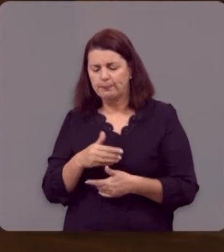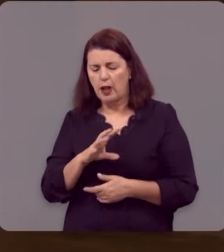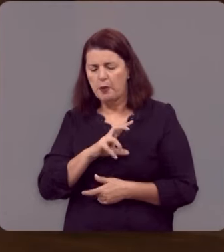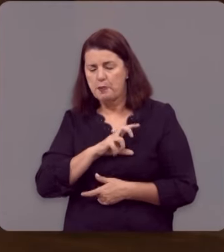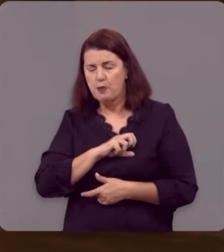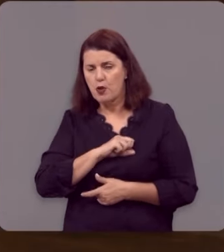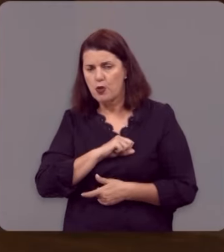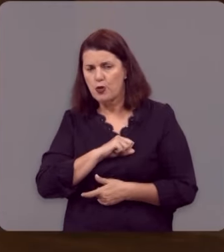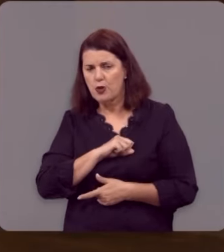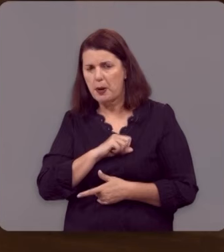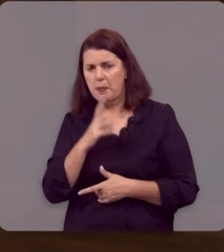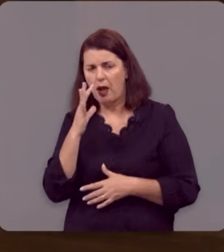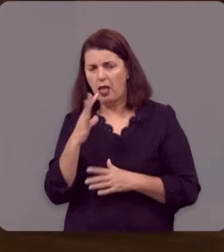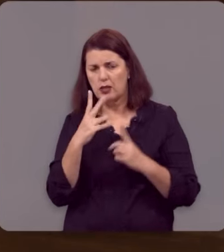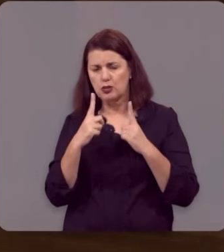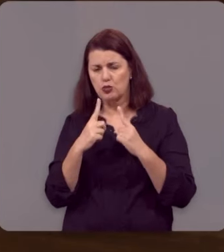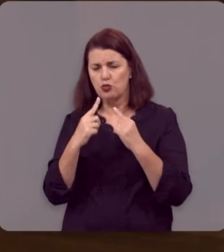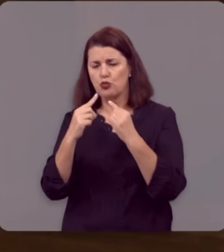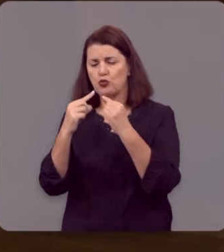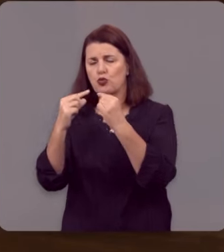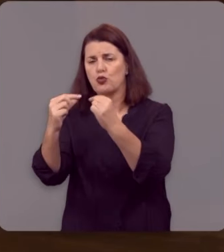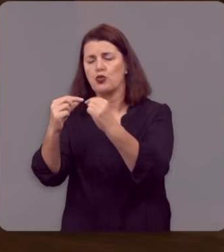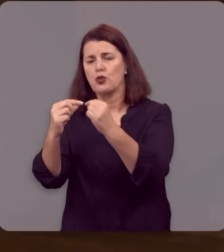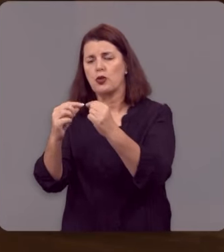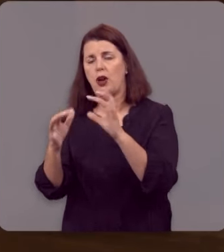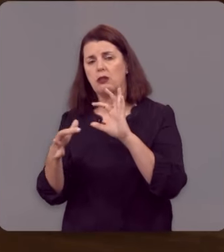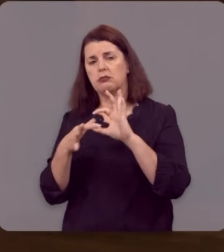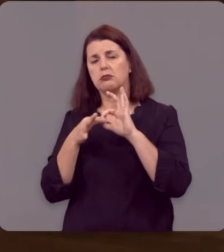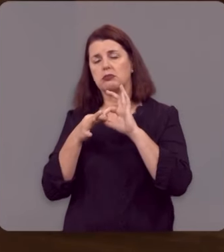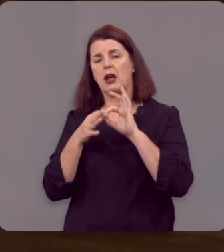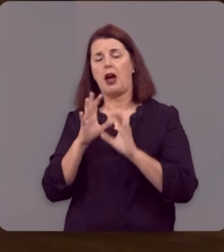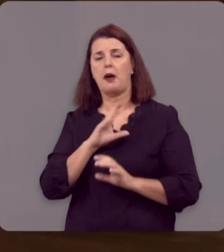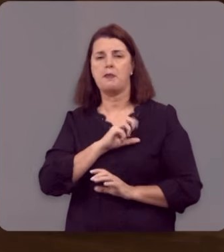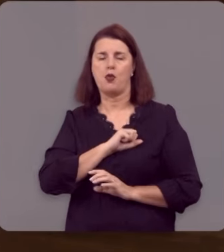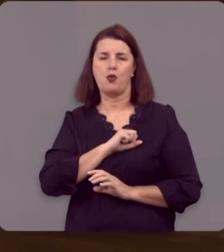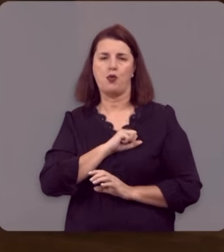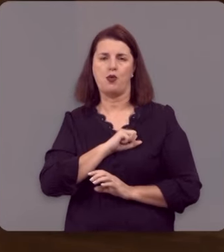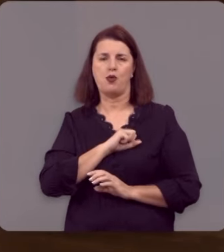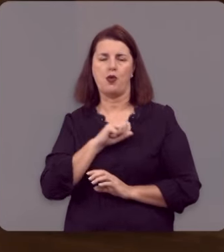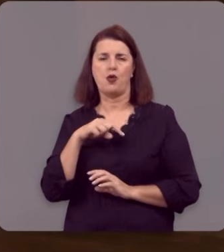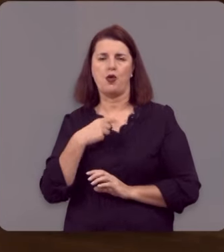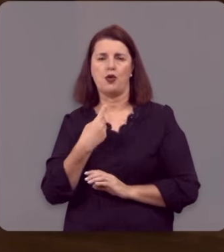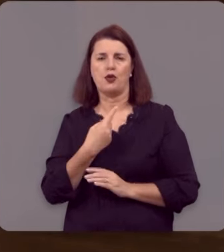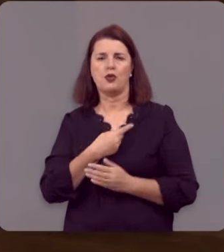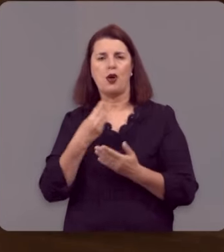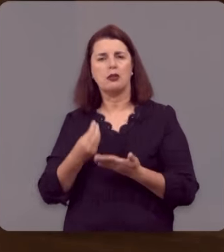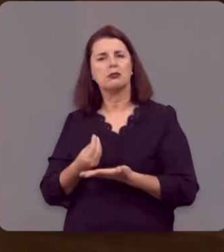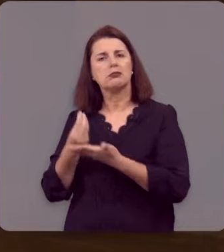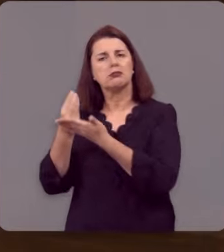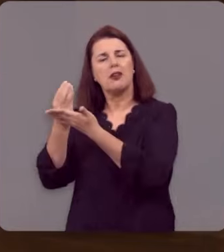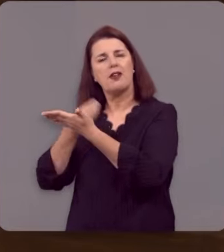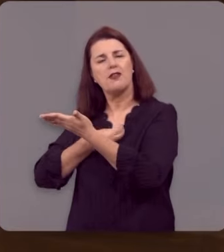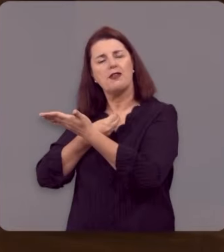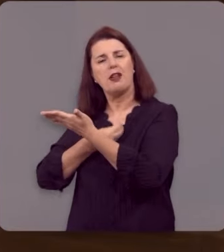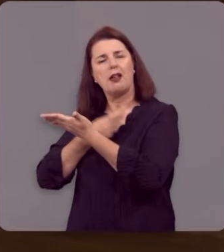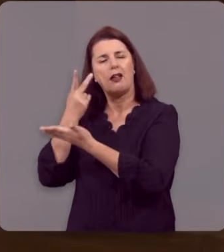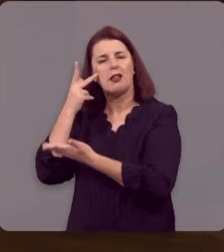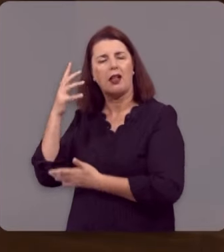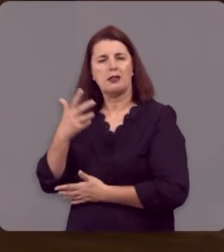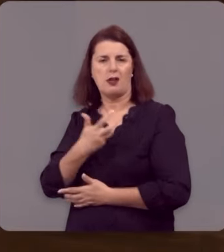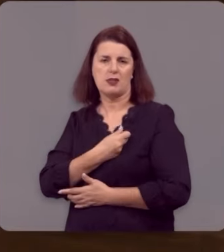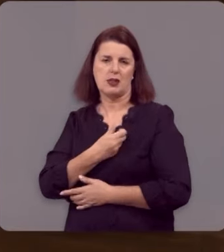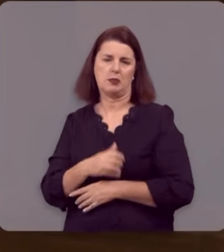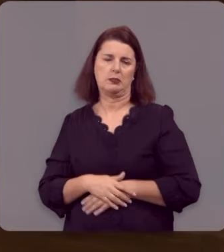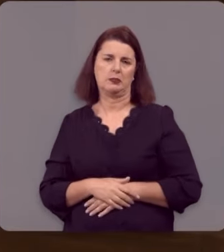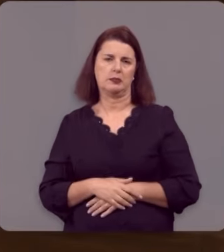amor, atraídos por correntes de amor, nós nos rendemos aos pés do